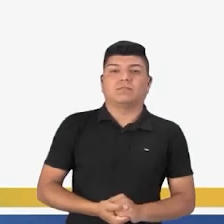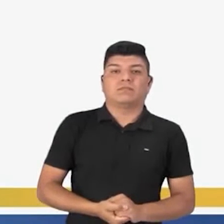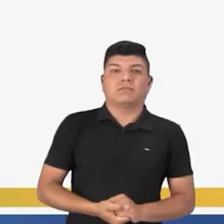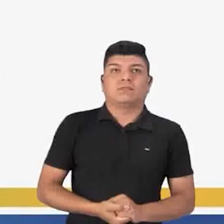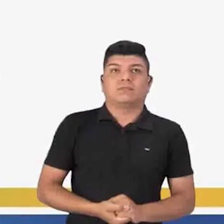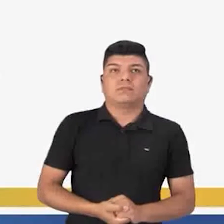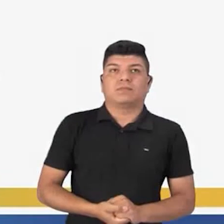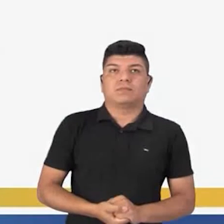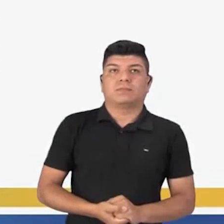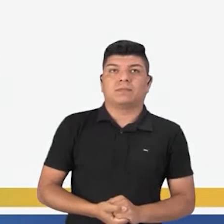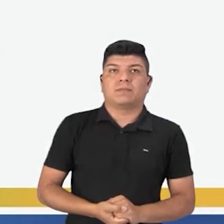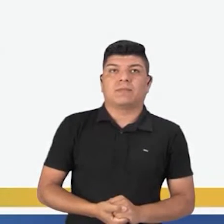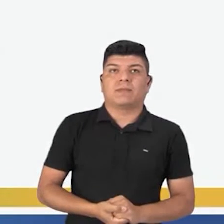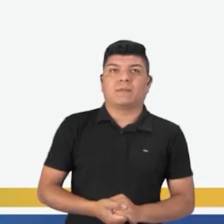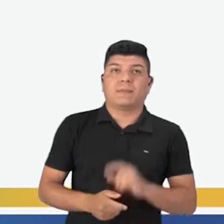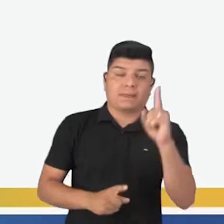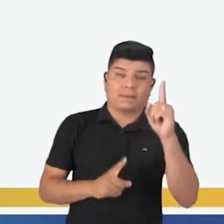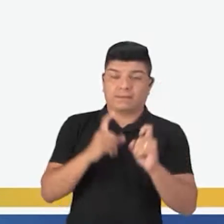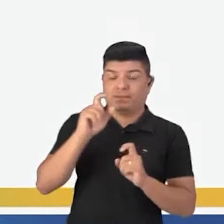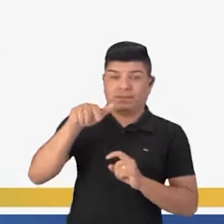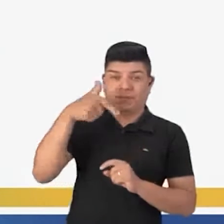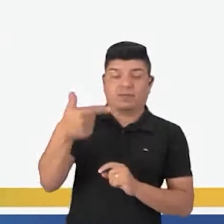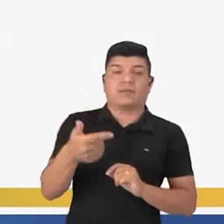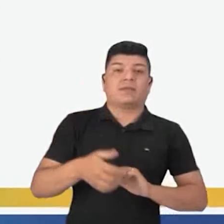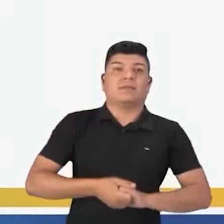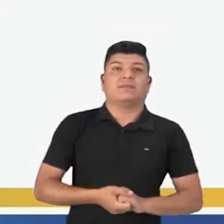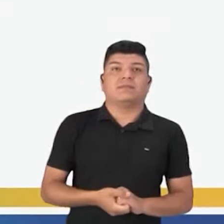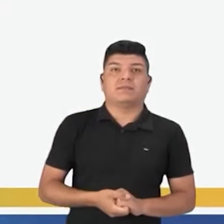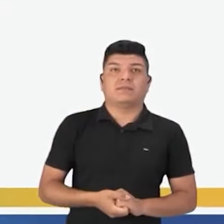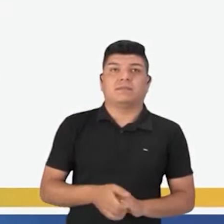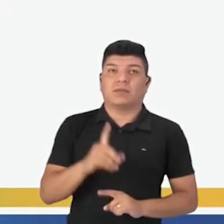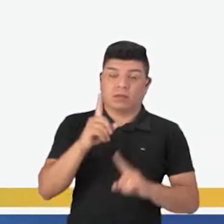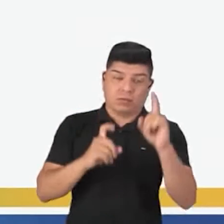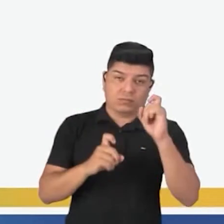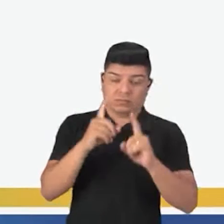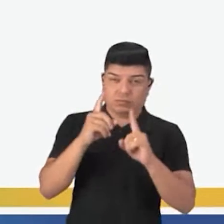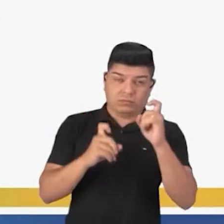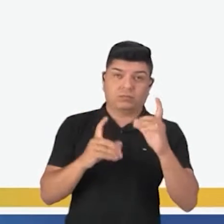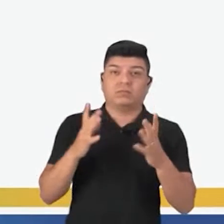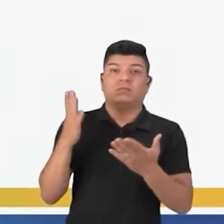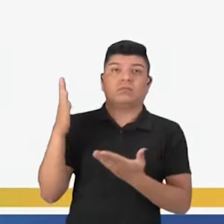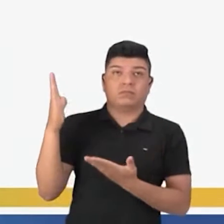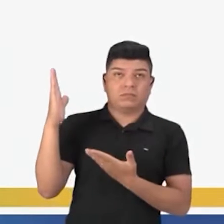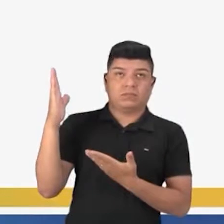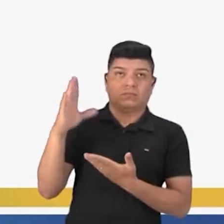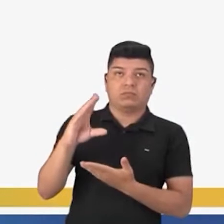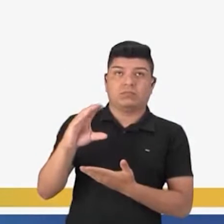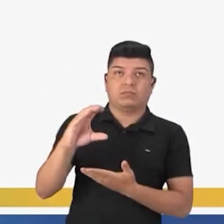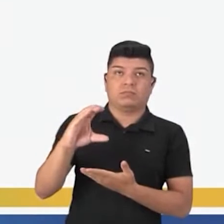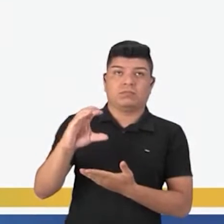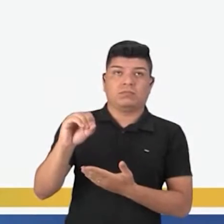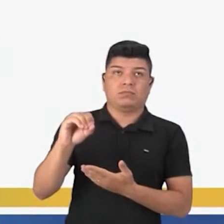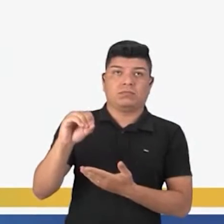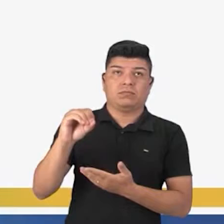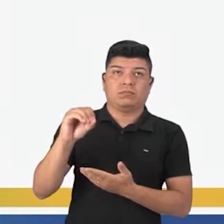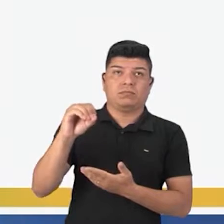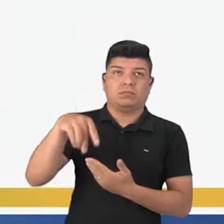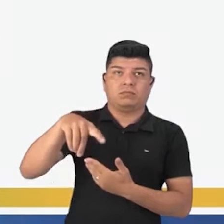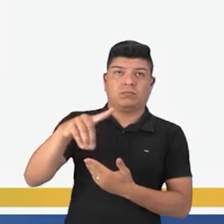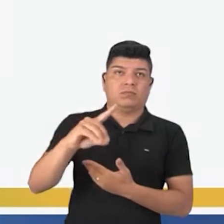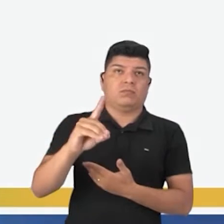Vamos ao nosso próximo operador. Operadores de